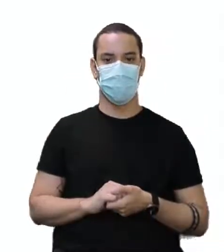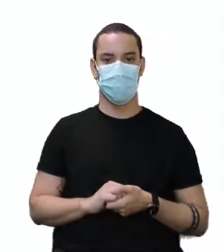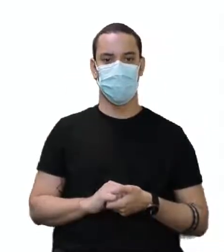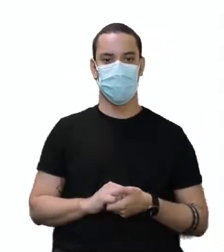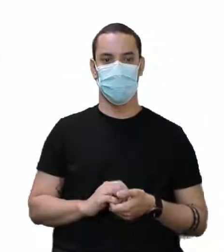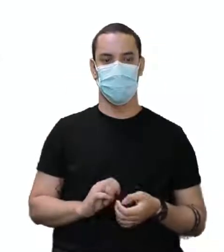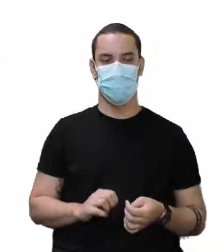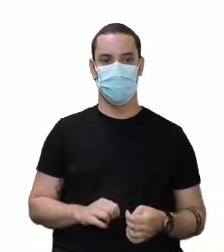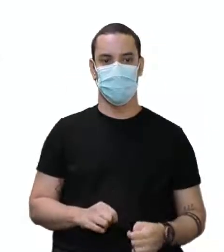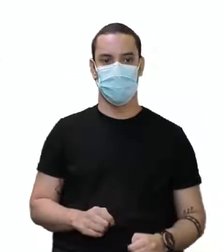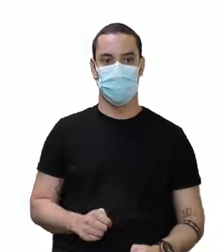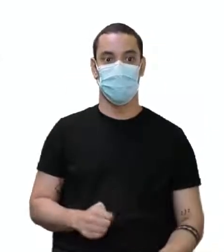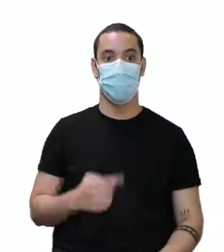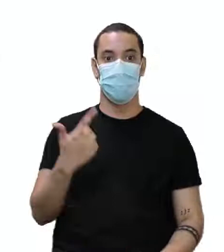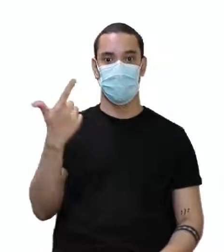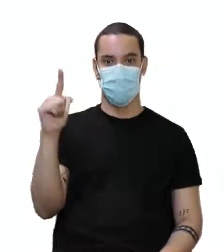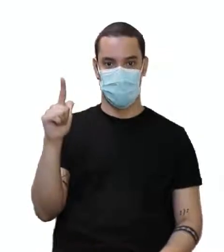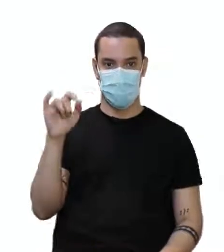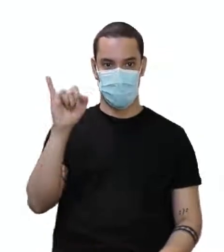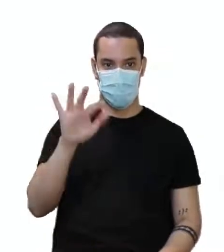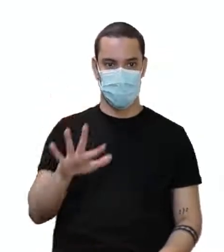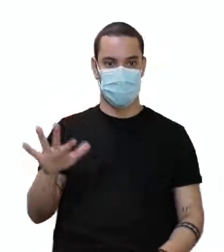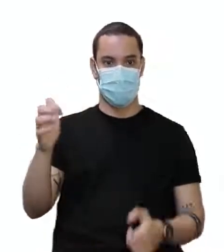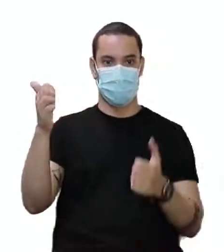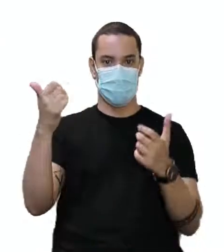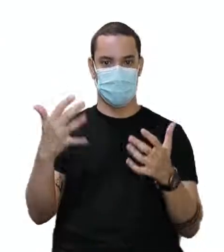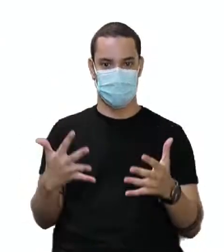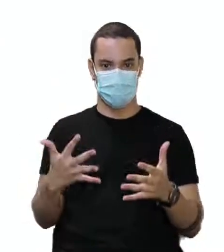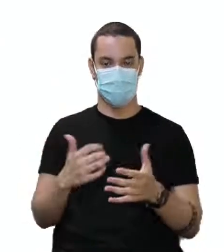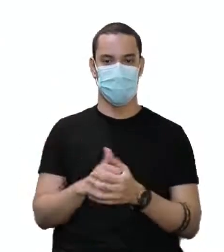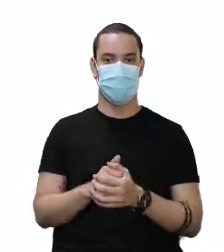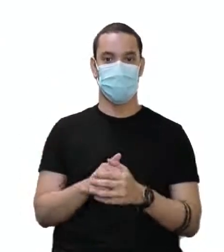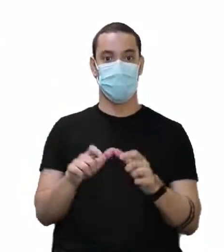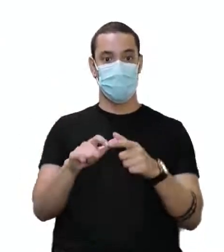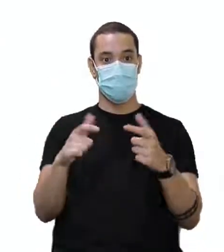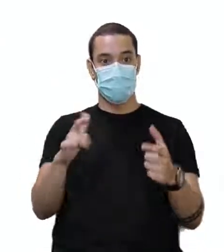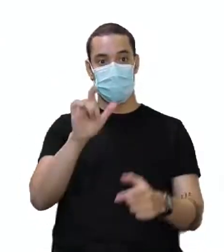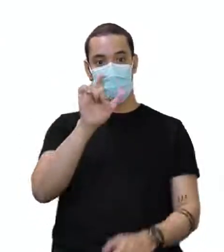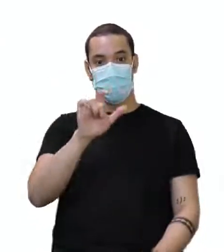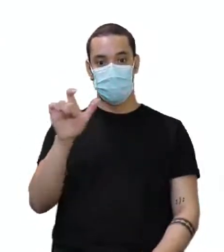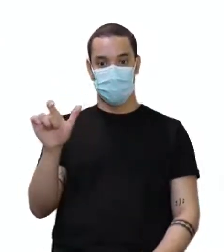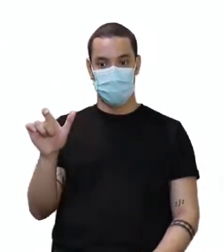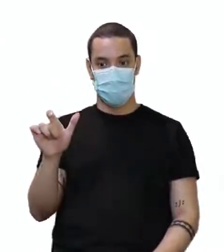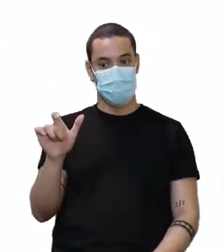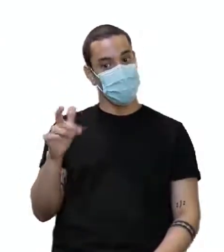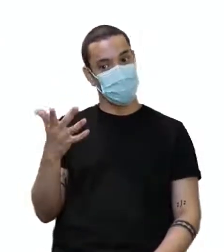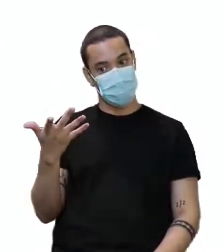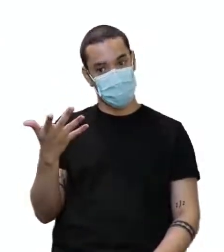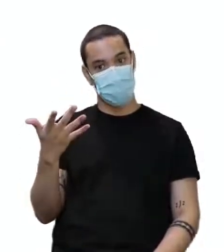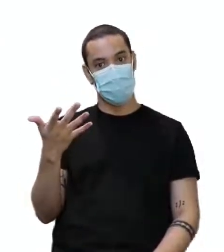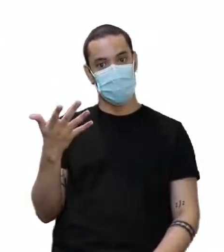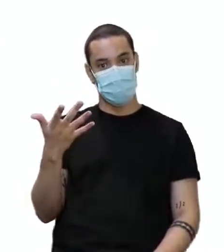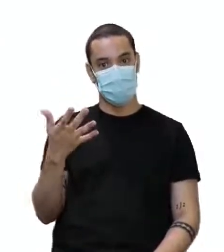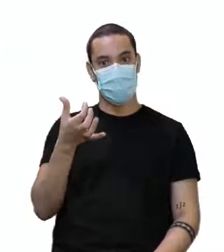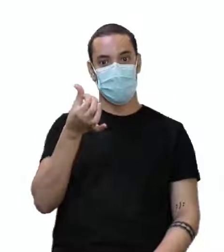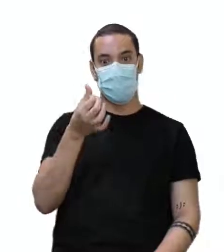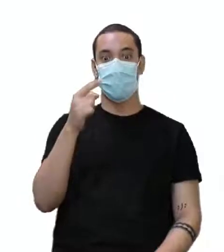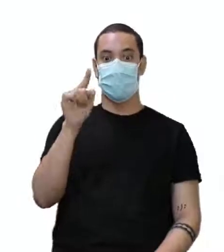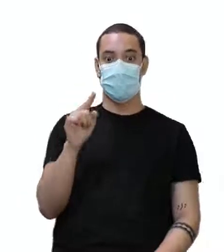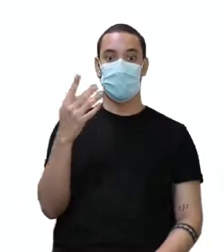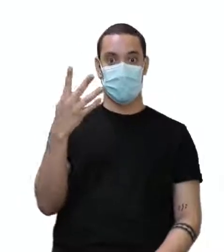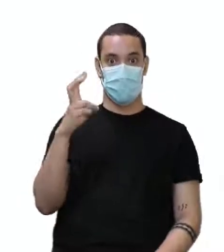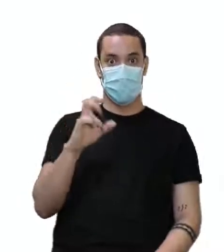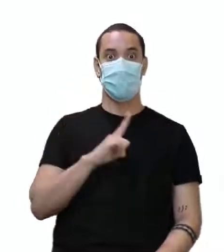seguintes situações. Olha aí, como eu falei. was sleeping. Que a maioria das pessoas estavam... A maioria não, né? 6h45 já tem gente